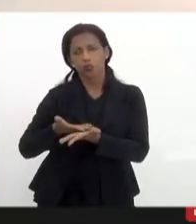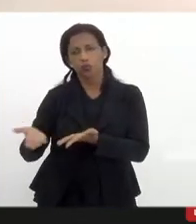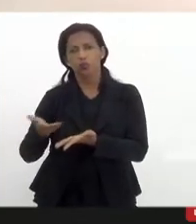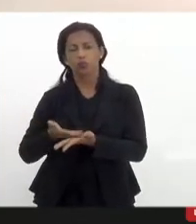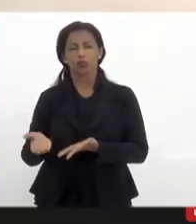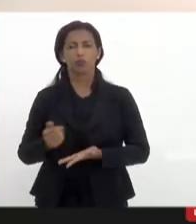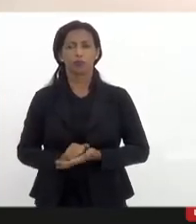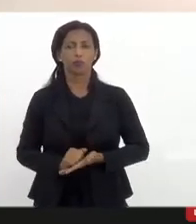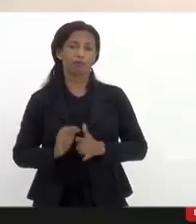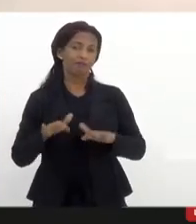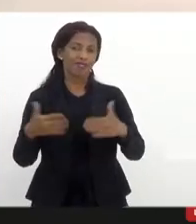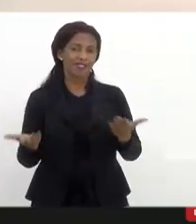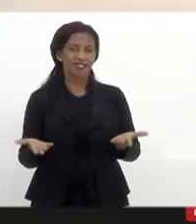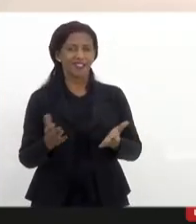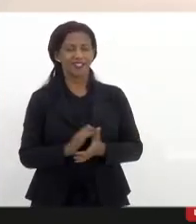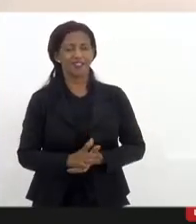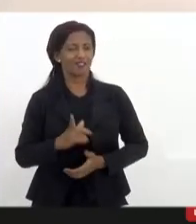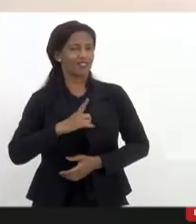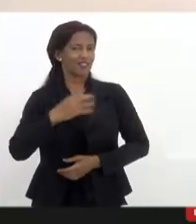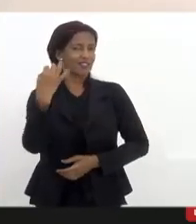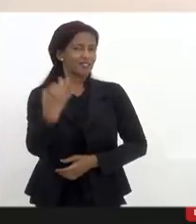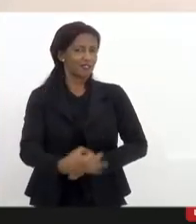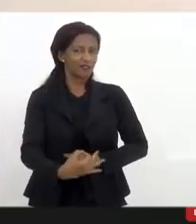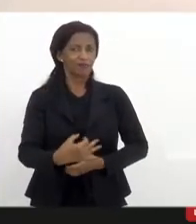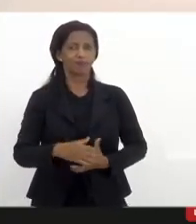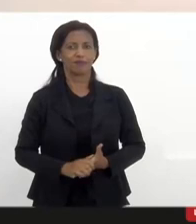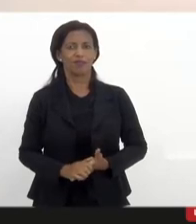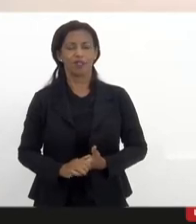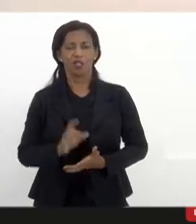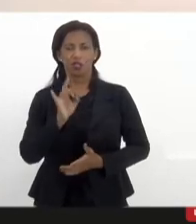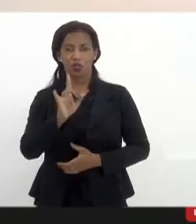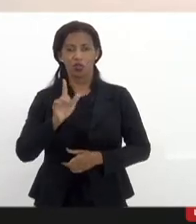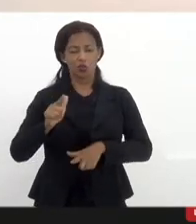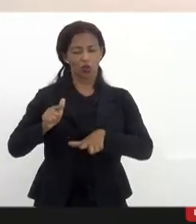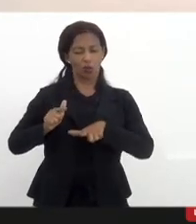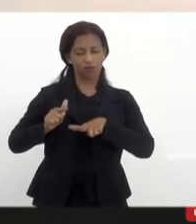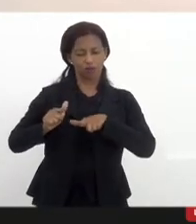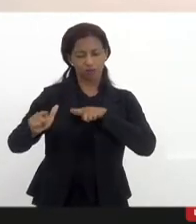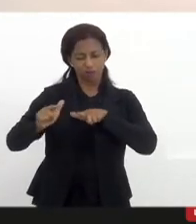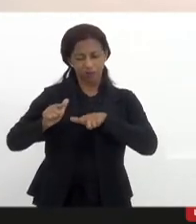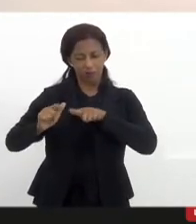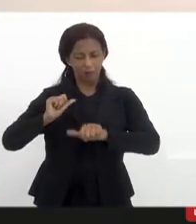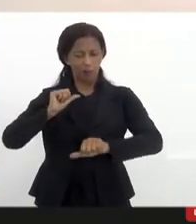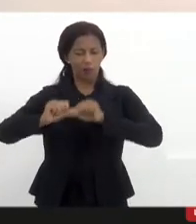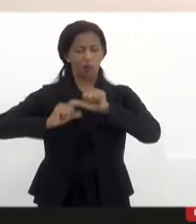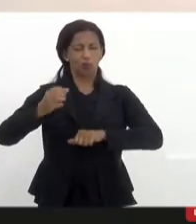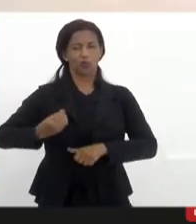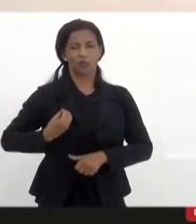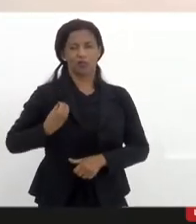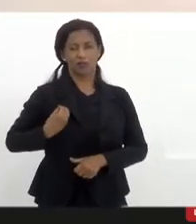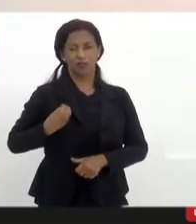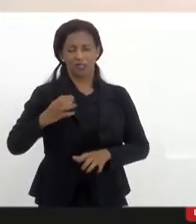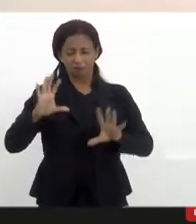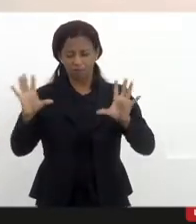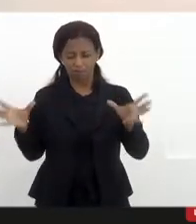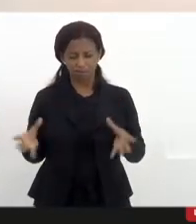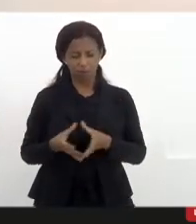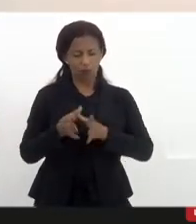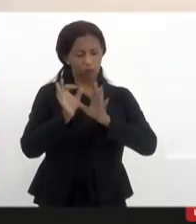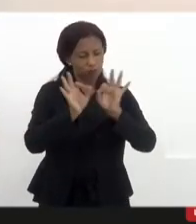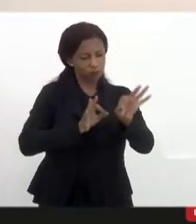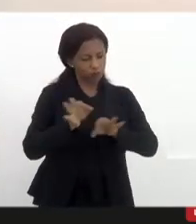mas é isso, gente, tendo a certeza que só a luta muda a vida, só a construção coletiva e